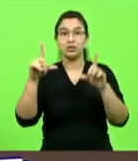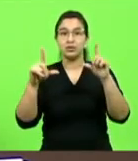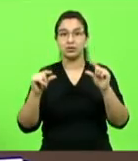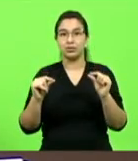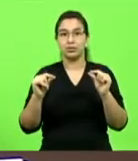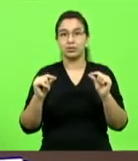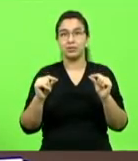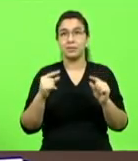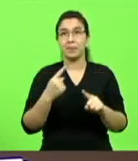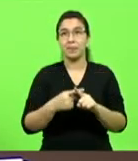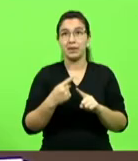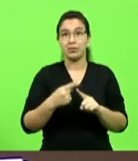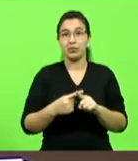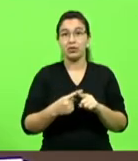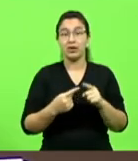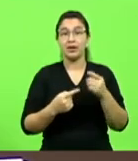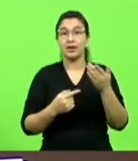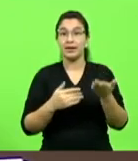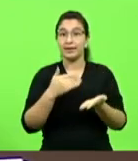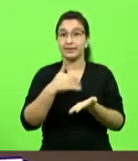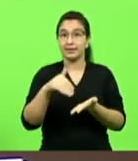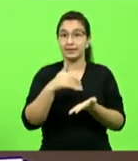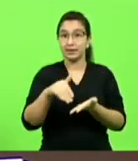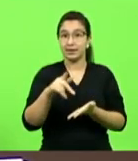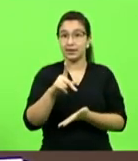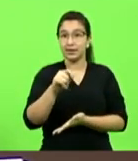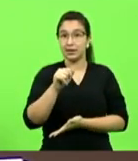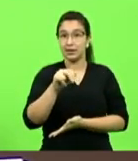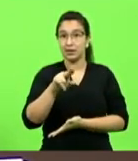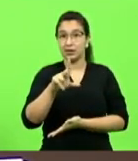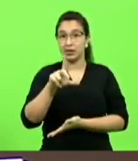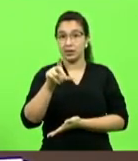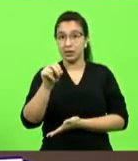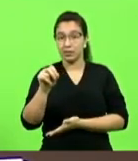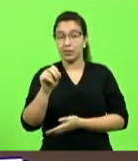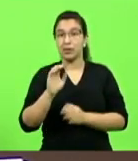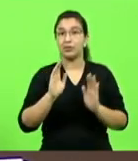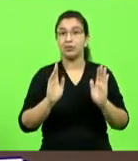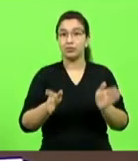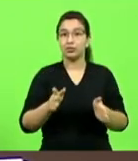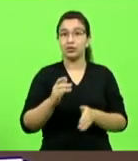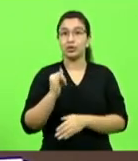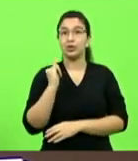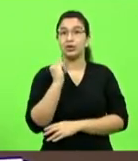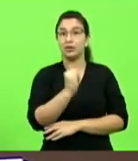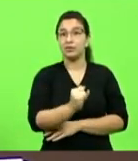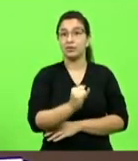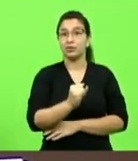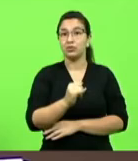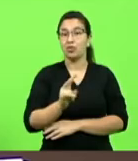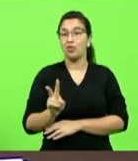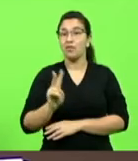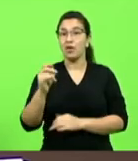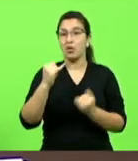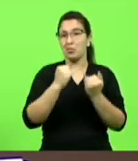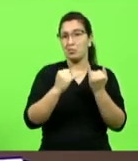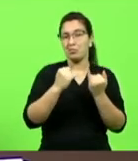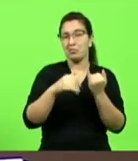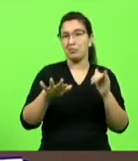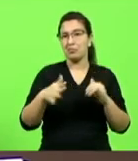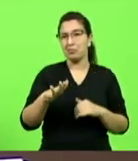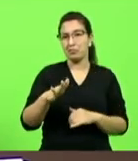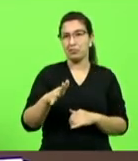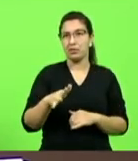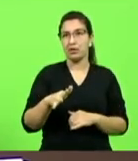porque o senhor secretário Paulo Eli já passou há 15 dias atrás e fez um valor médio aí eu acho que vocês vão vender isso